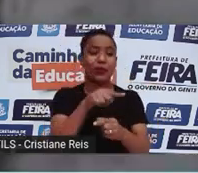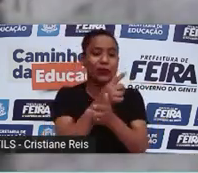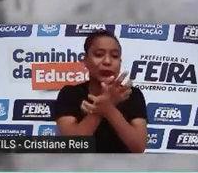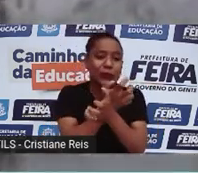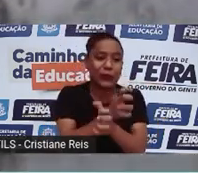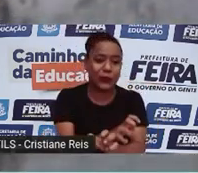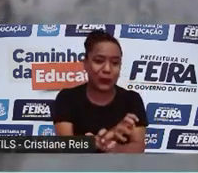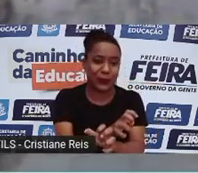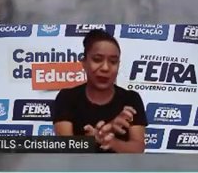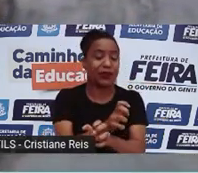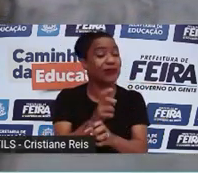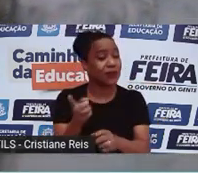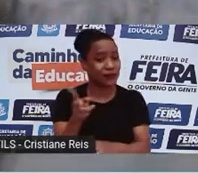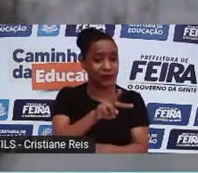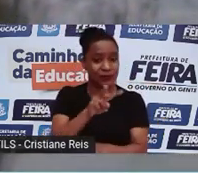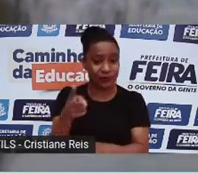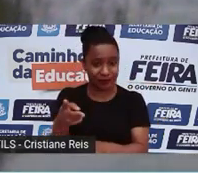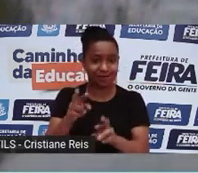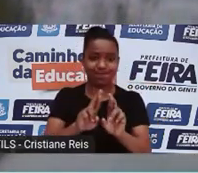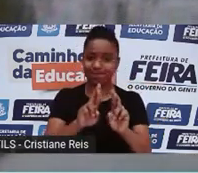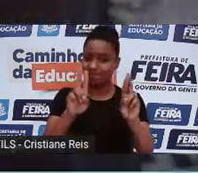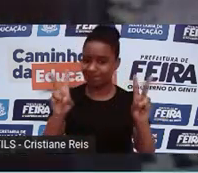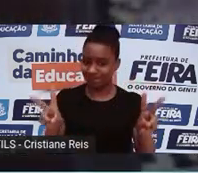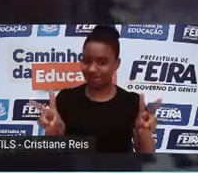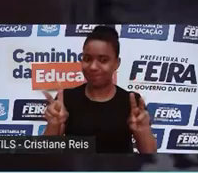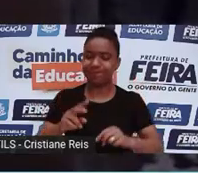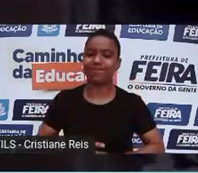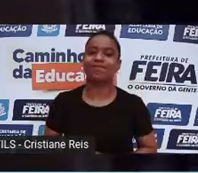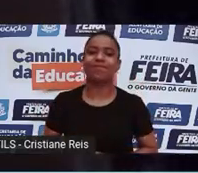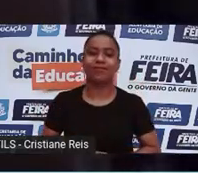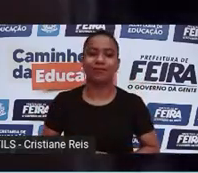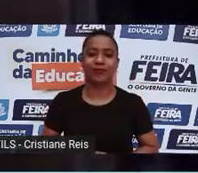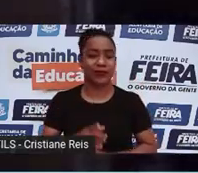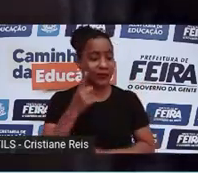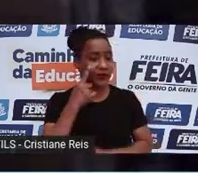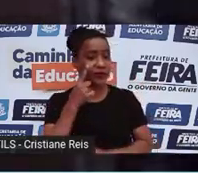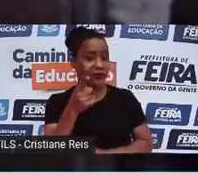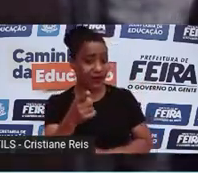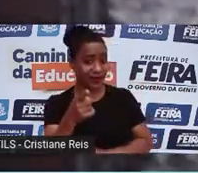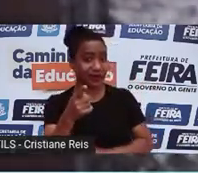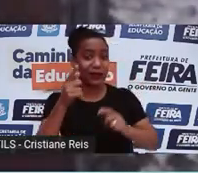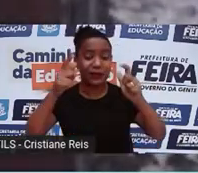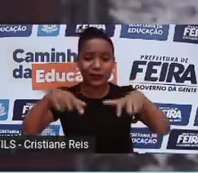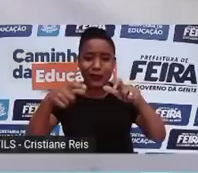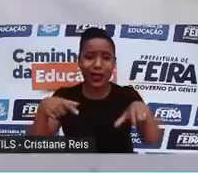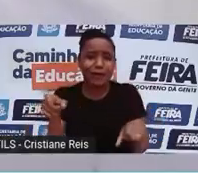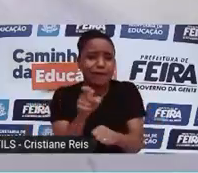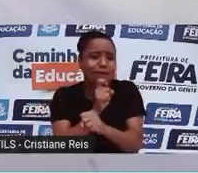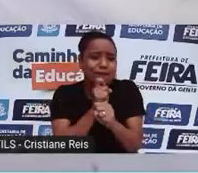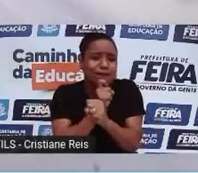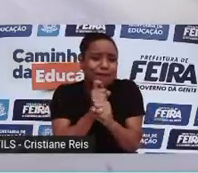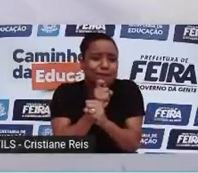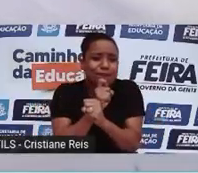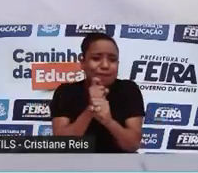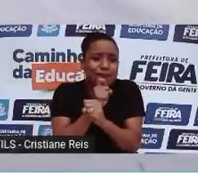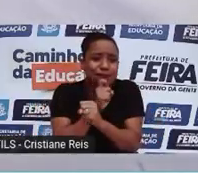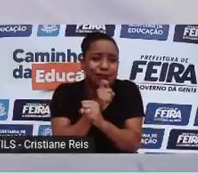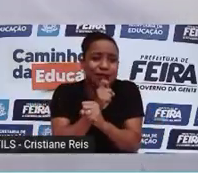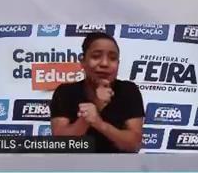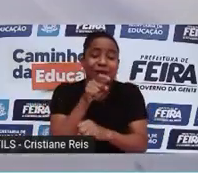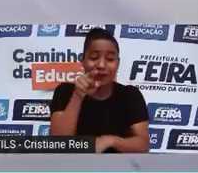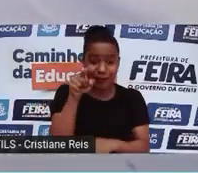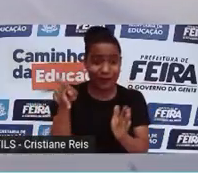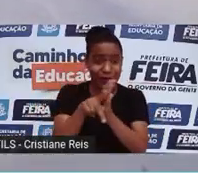por exemplo. Climas encontrados na Sibéria, onde antes os mamutes dominavam a paisagem,